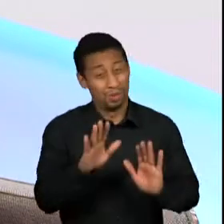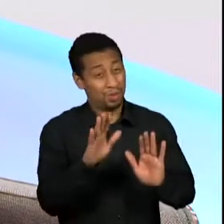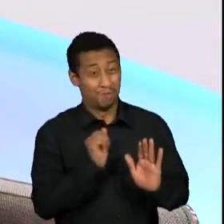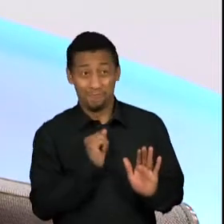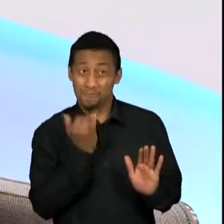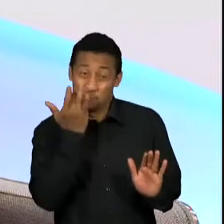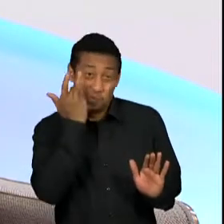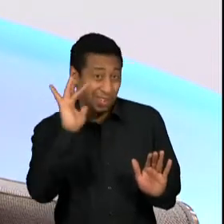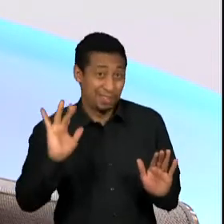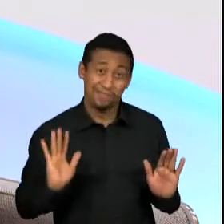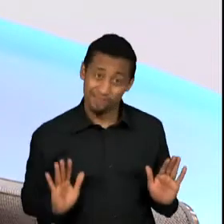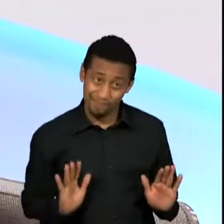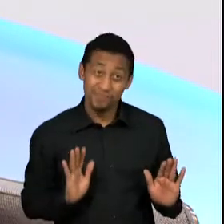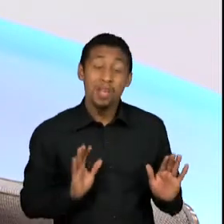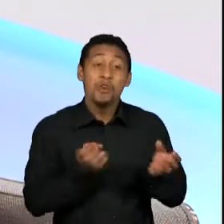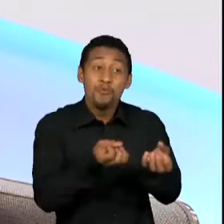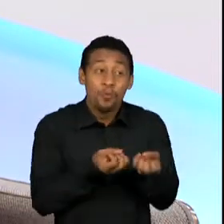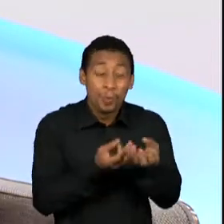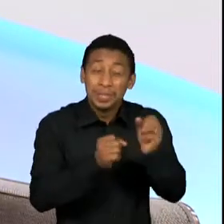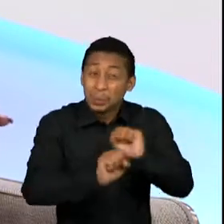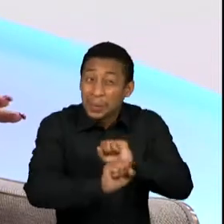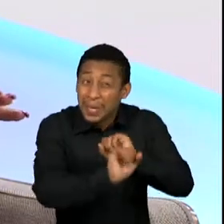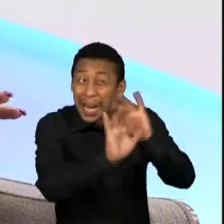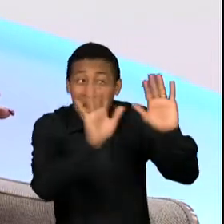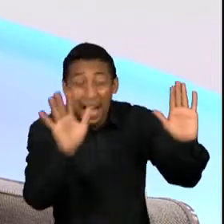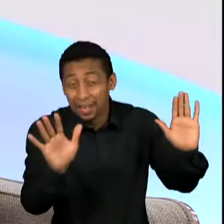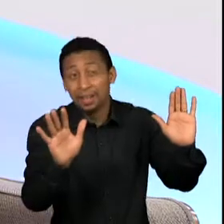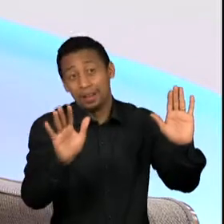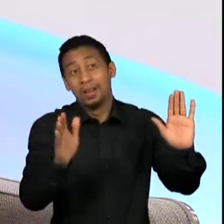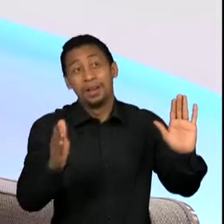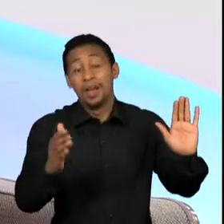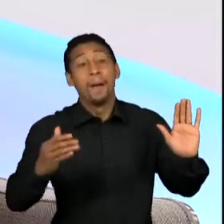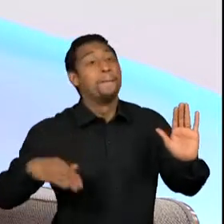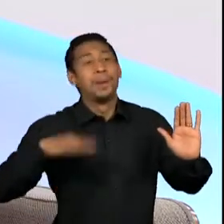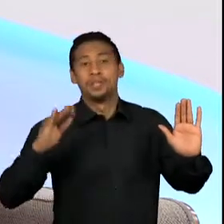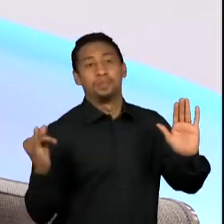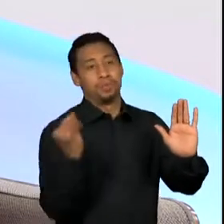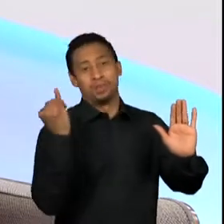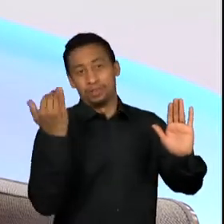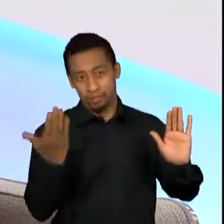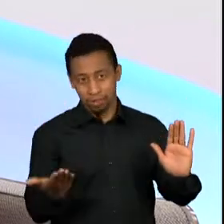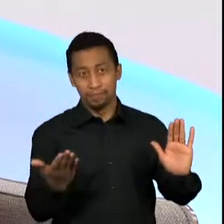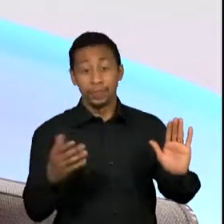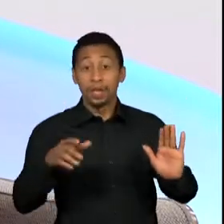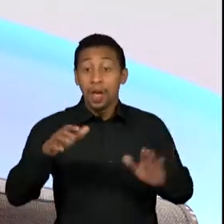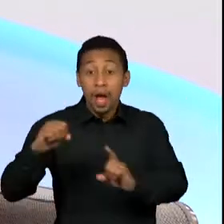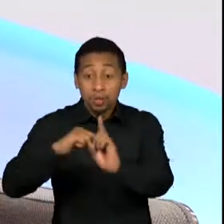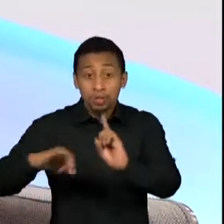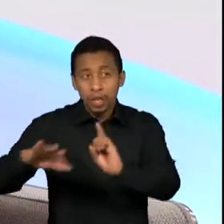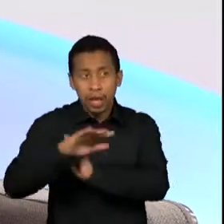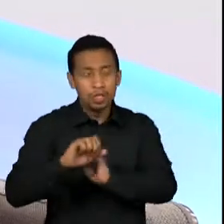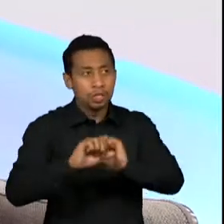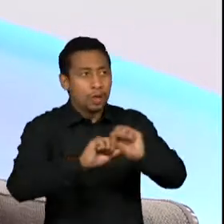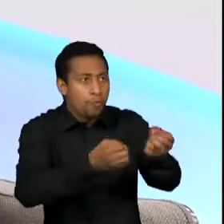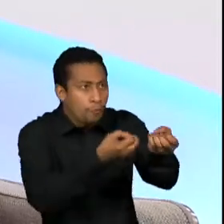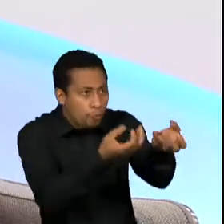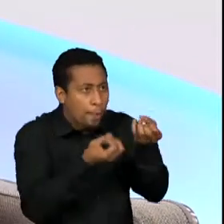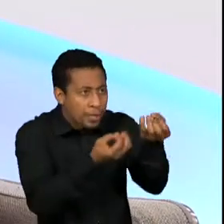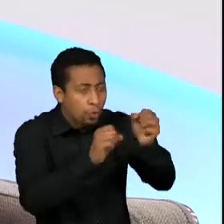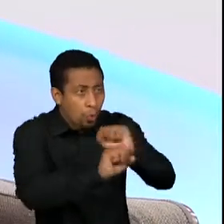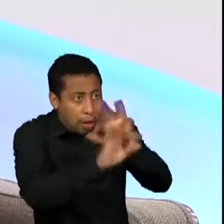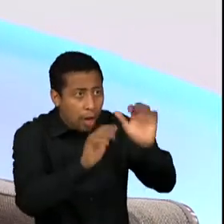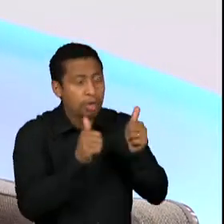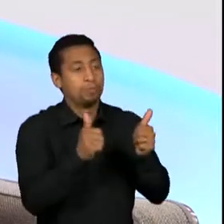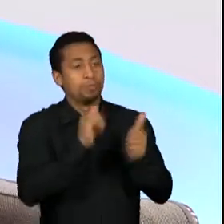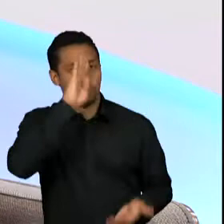ela é a palavra do momento, né? Quanto mais nós tivermos tranquilidade e confiança, Eu não sei